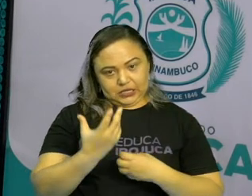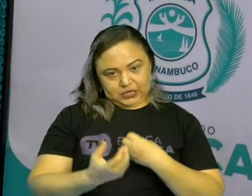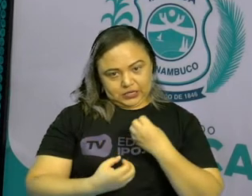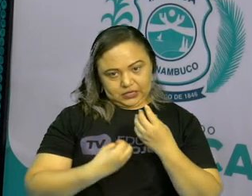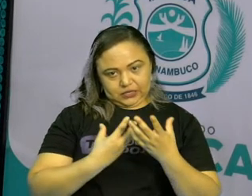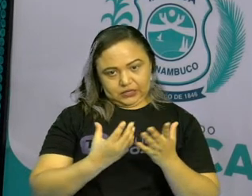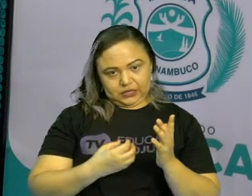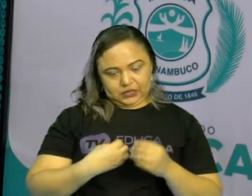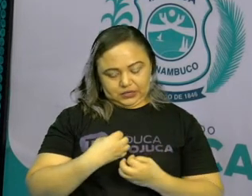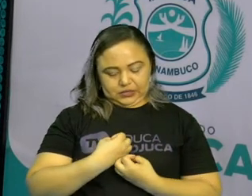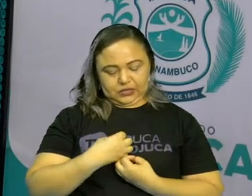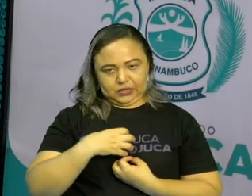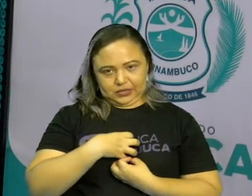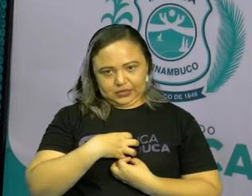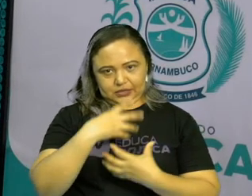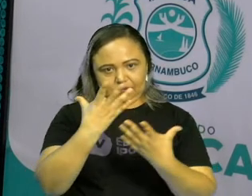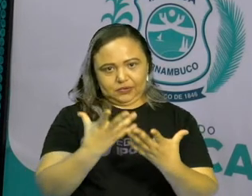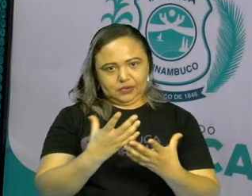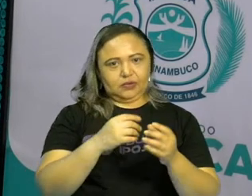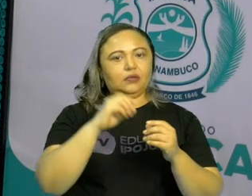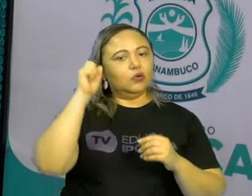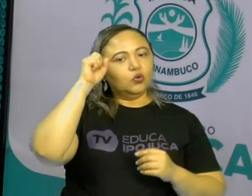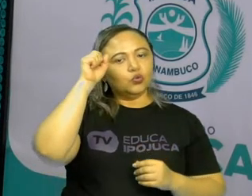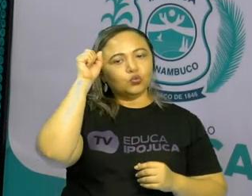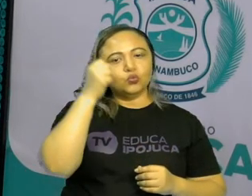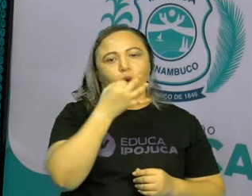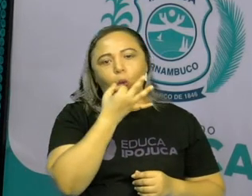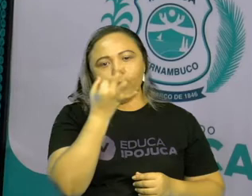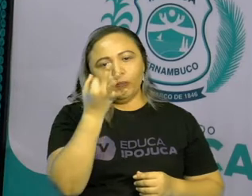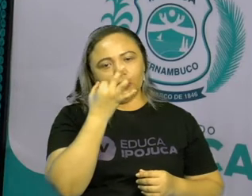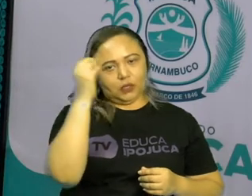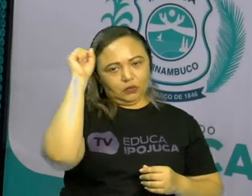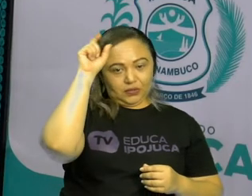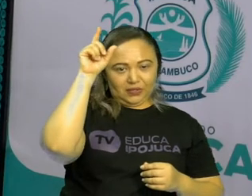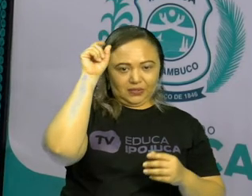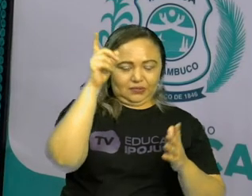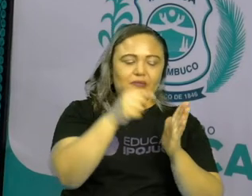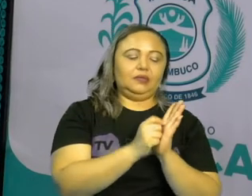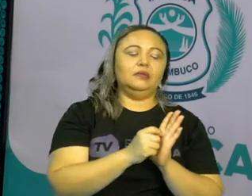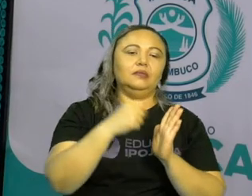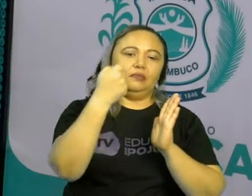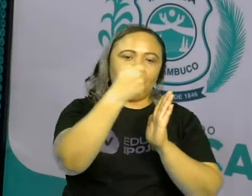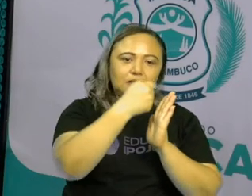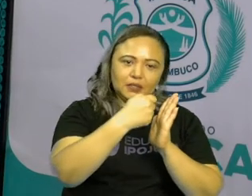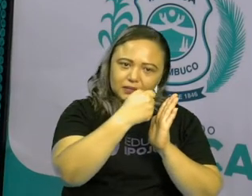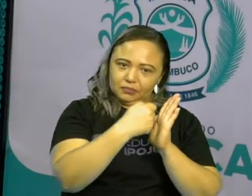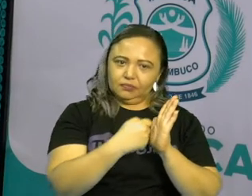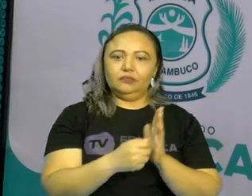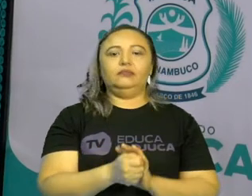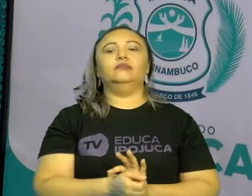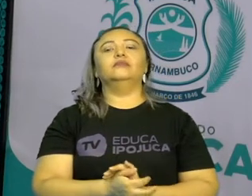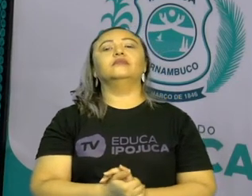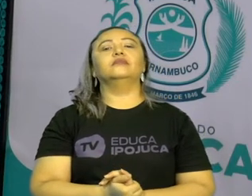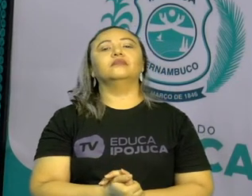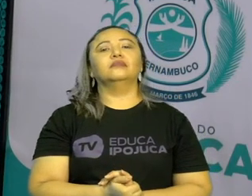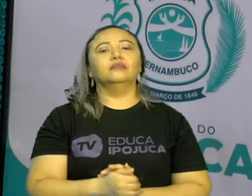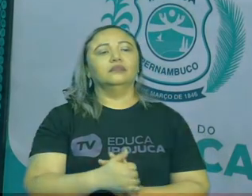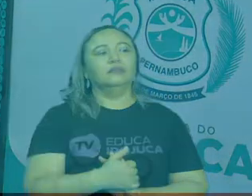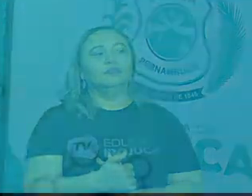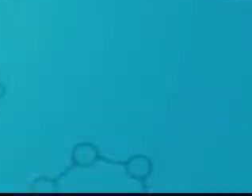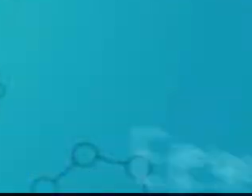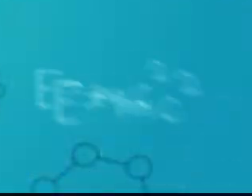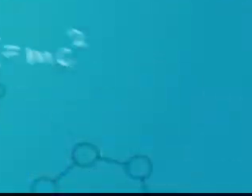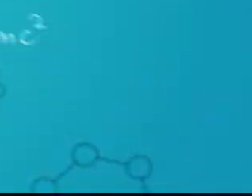ideias, a sua opinião. Eu aguardo vocês na próxima aula. Até lá, se Deus quiser.